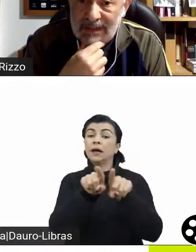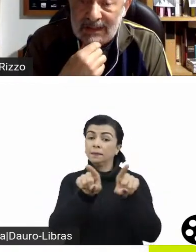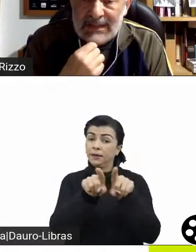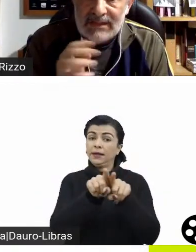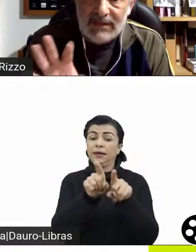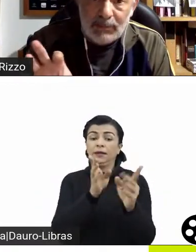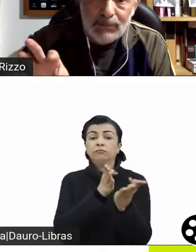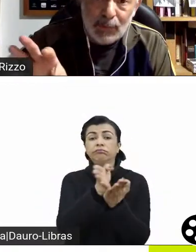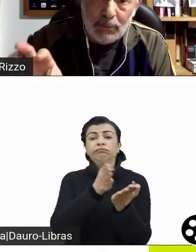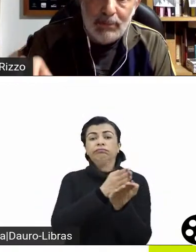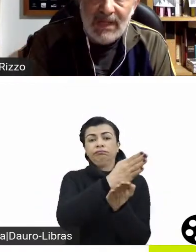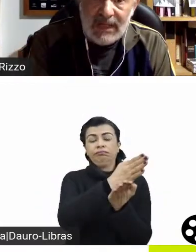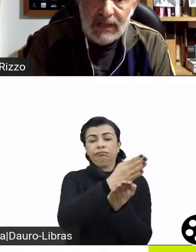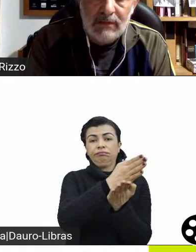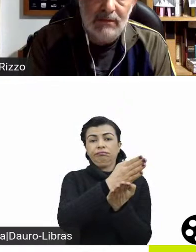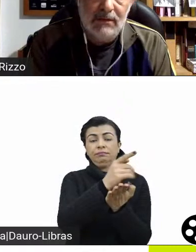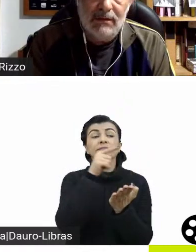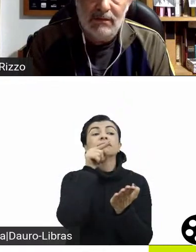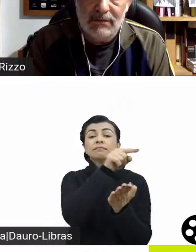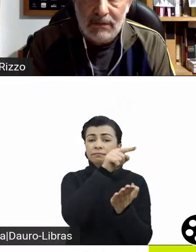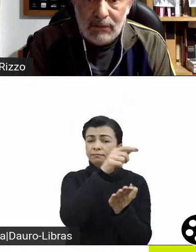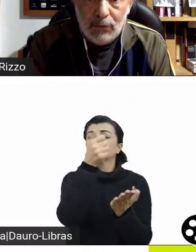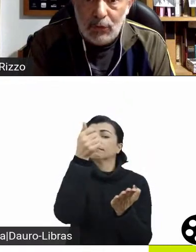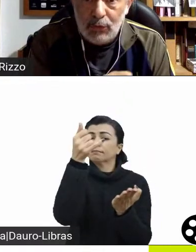90, se apropria